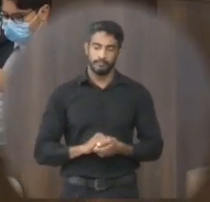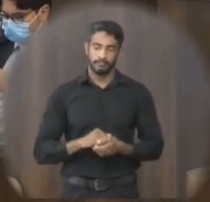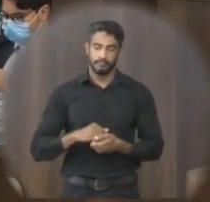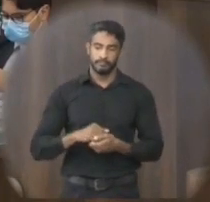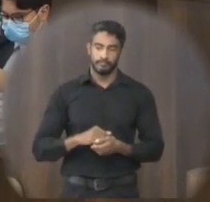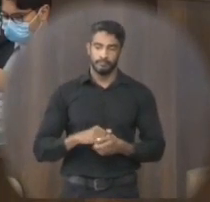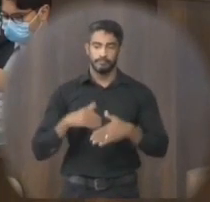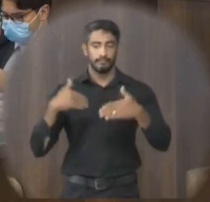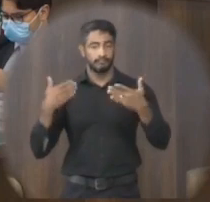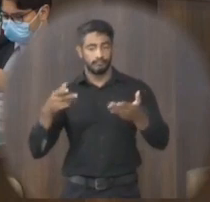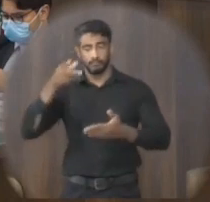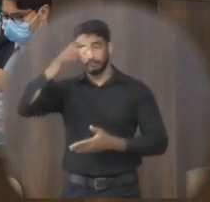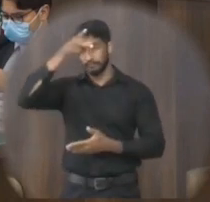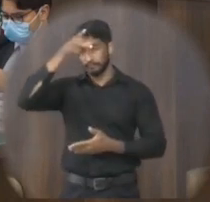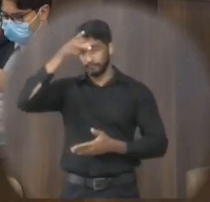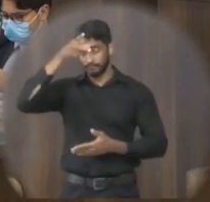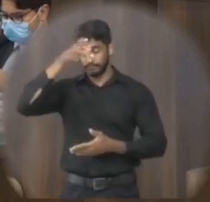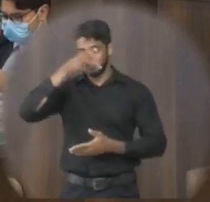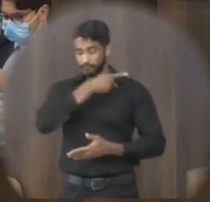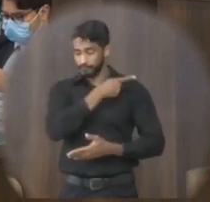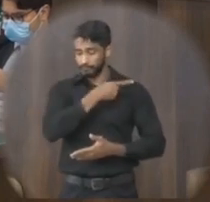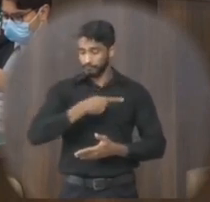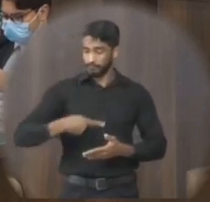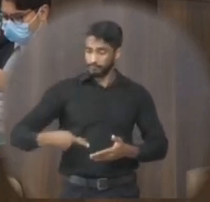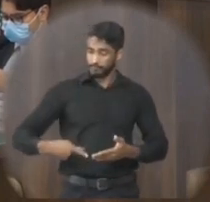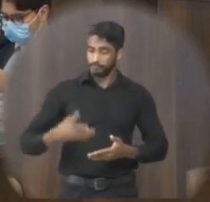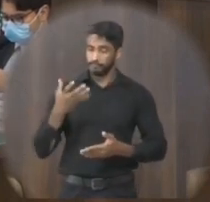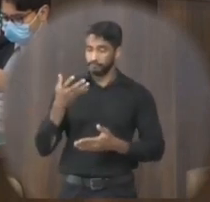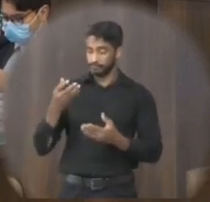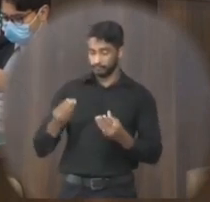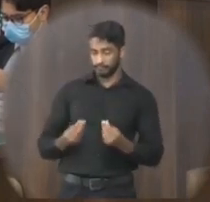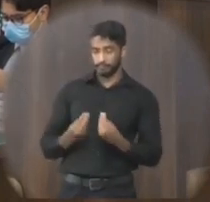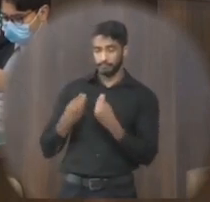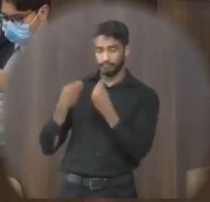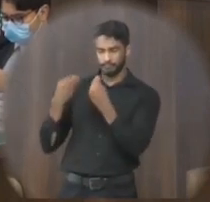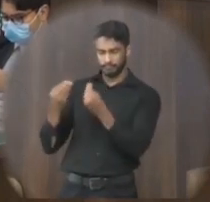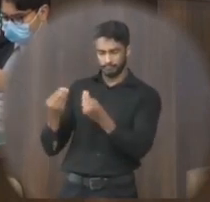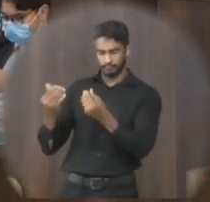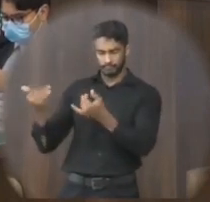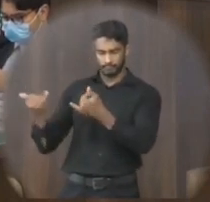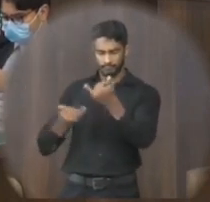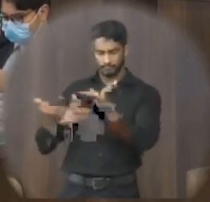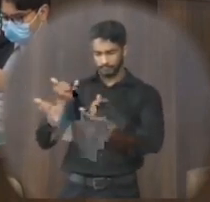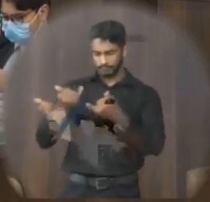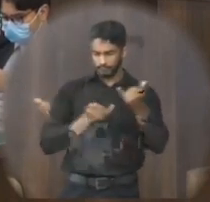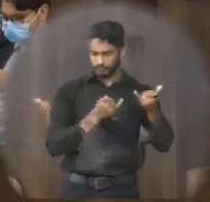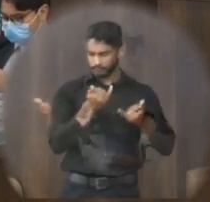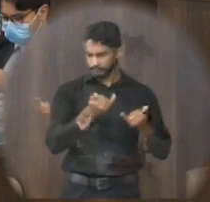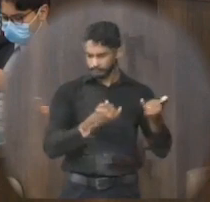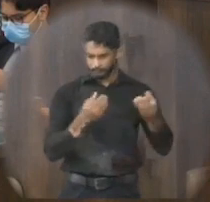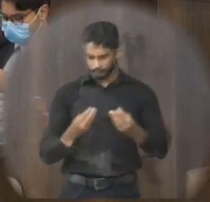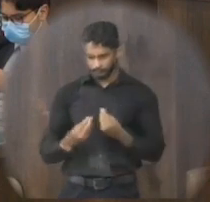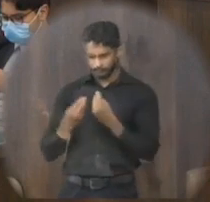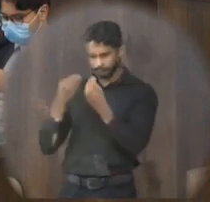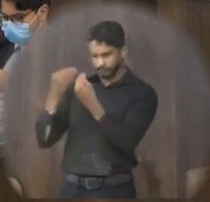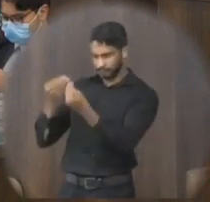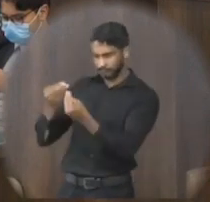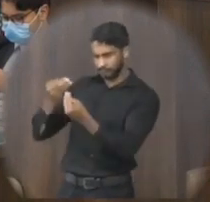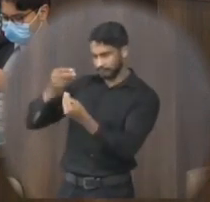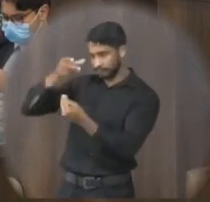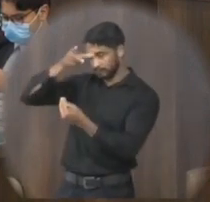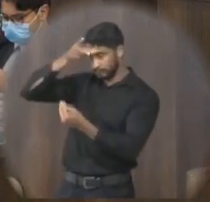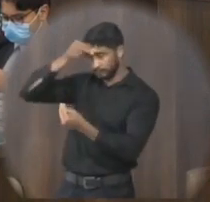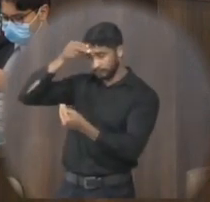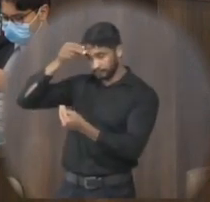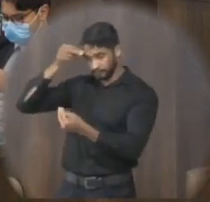senti-se senhor presidente o vereador que essa subscreve requer que após tramitação regimental seja encaminhado ao senhor